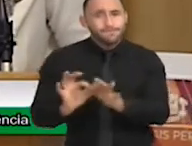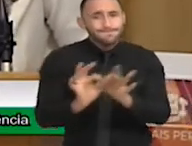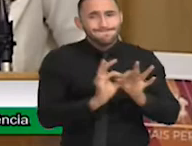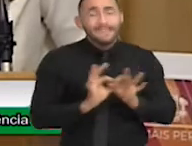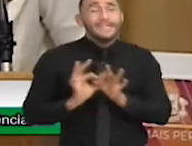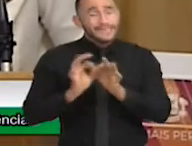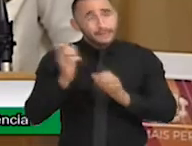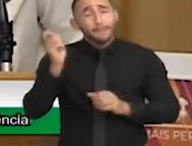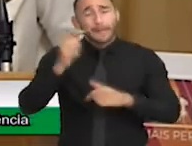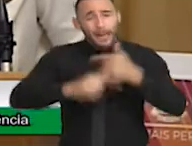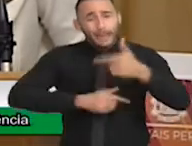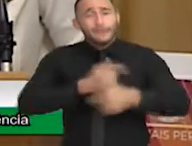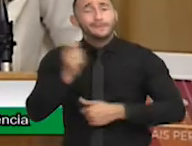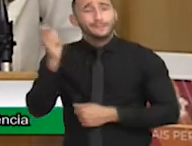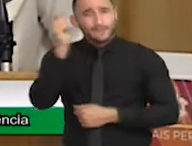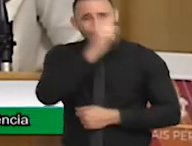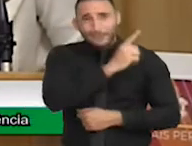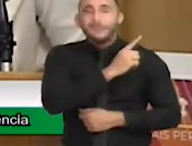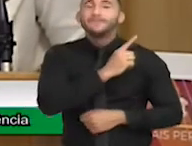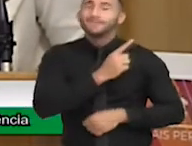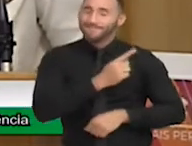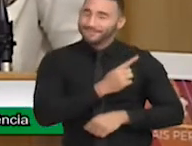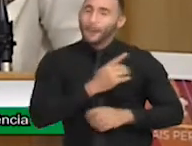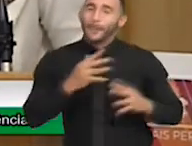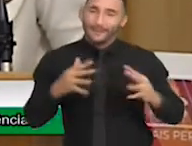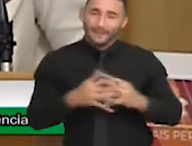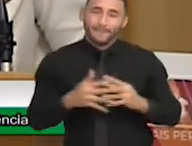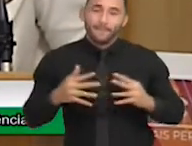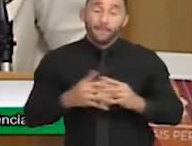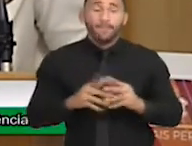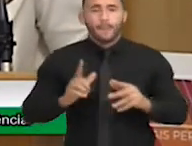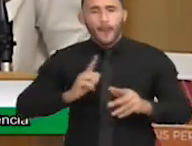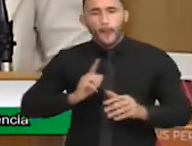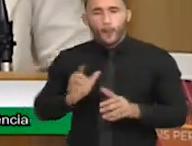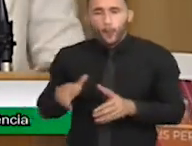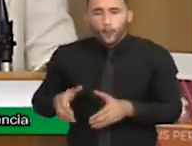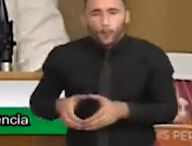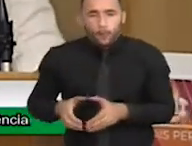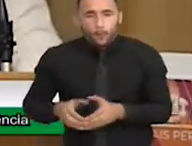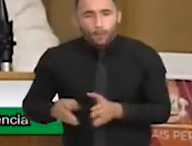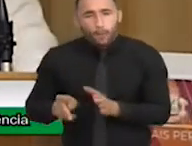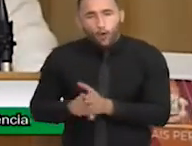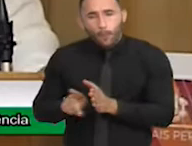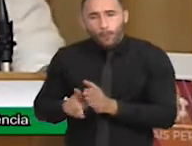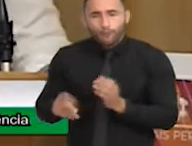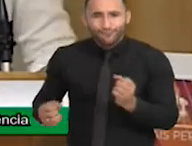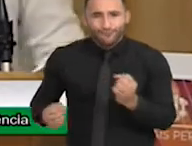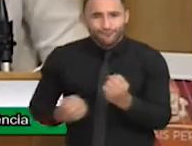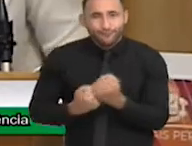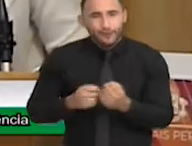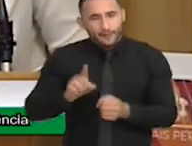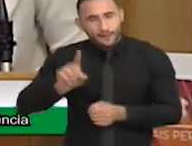árduo mesmo, complexo. Aí nós temos a equipe da assessoria de inclusão da Secretaria de Educação,